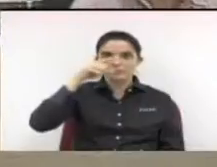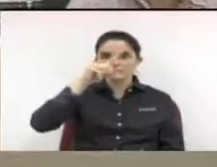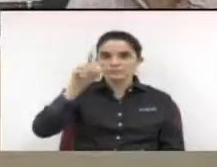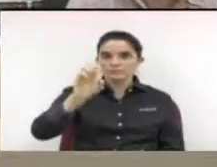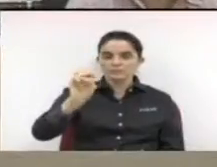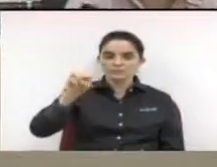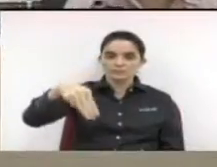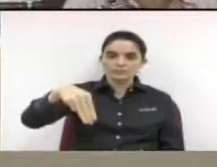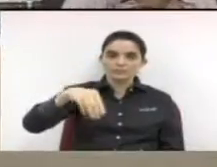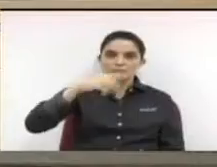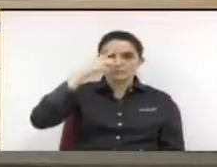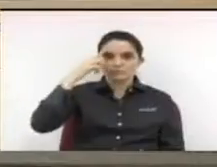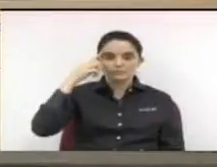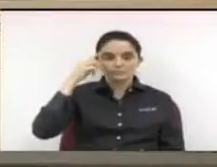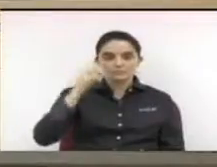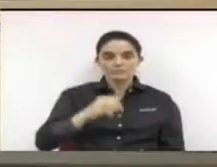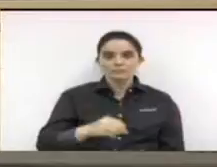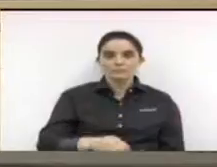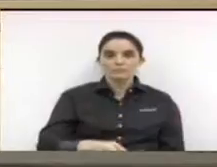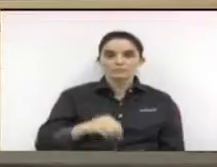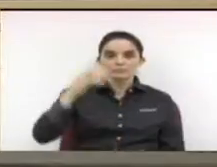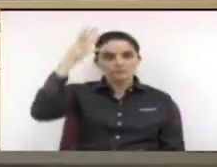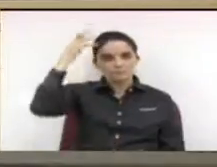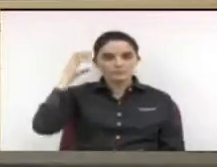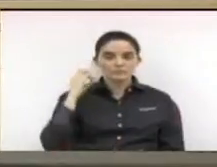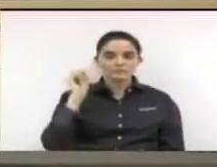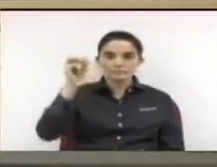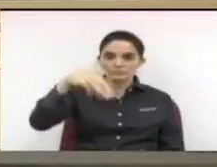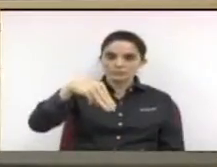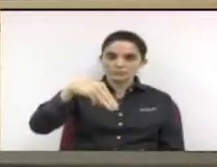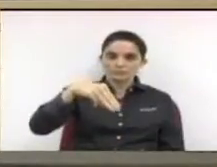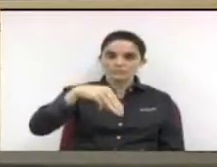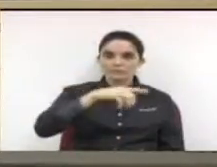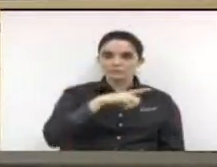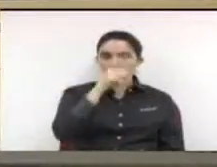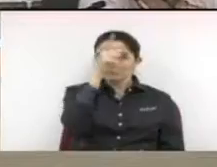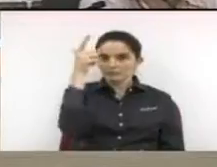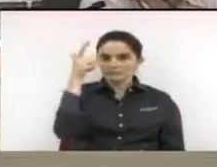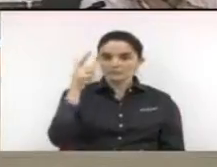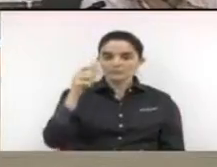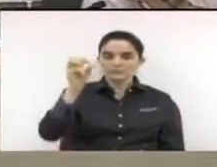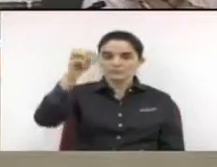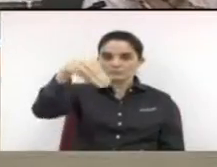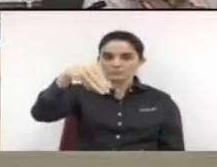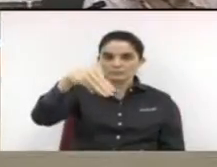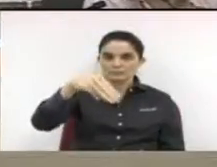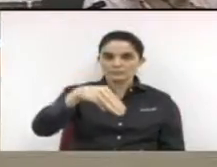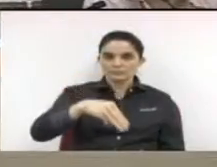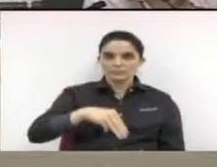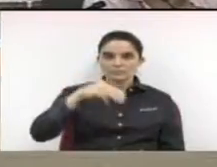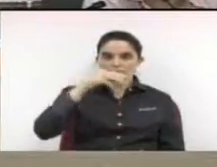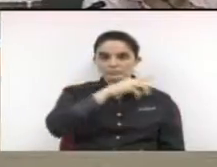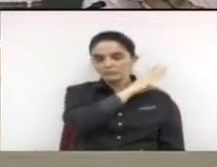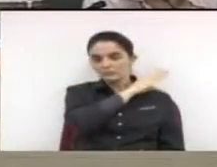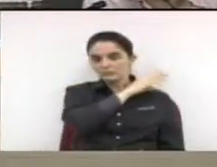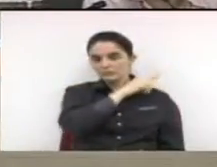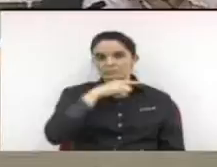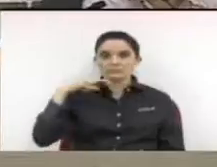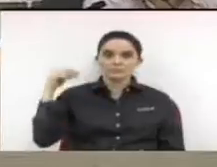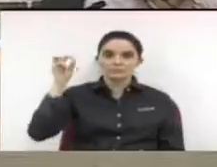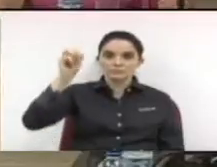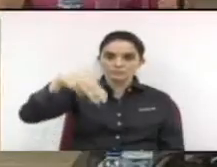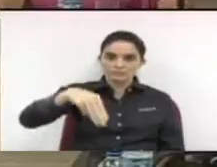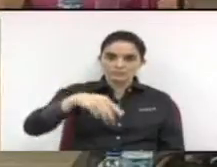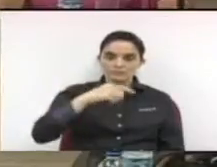Zé Adamix. Sim. Doutor Júlio. Lubogo. Sim. Luizinho da Casaquil. Sim. Doutora Mayra da Costa.